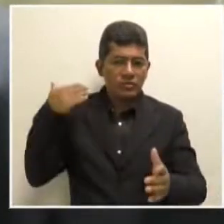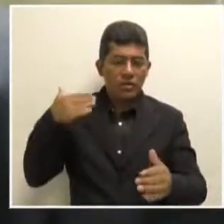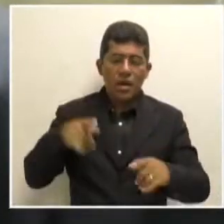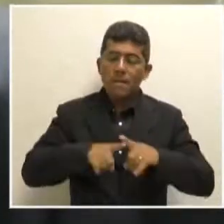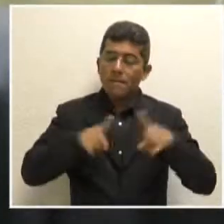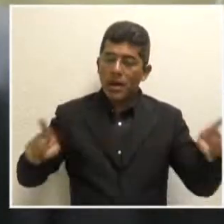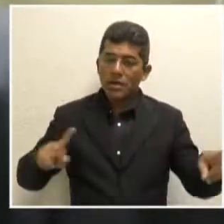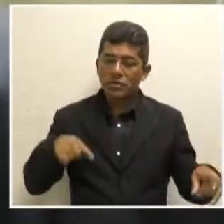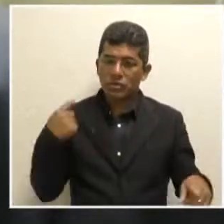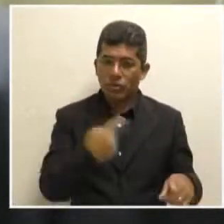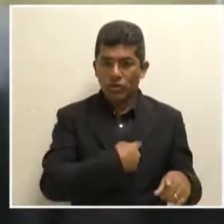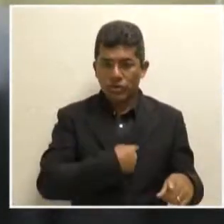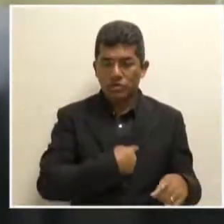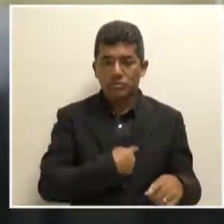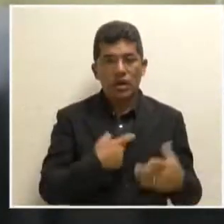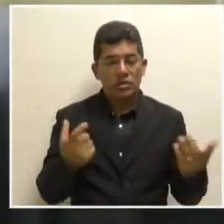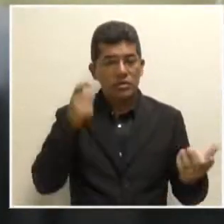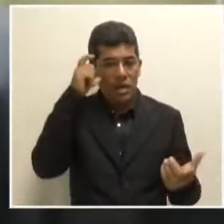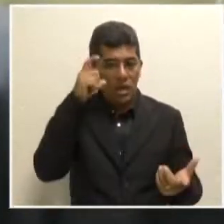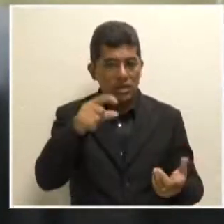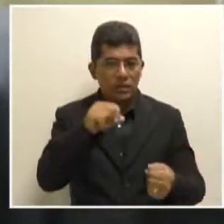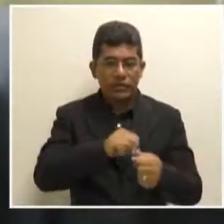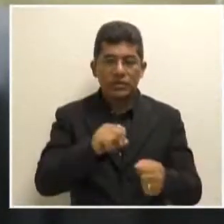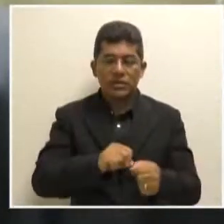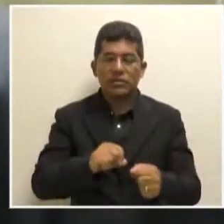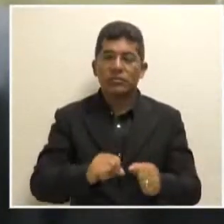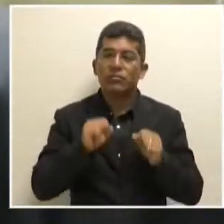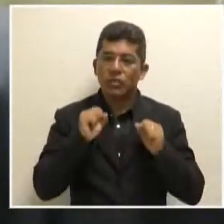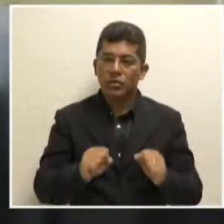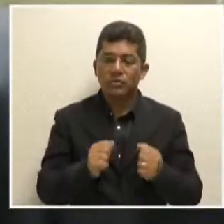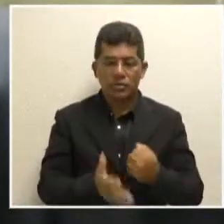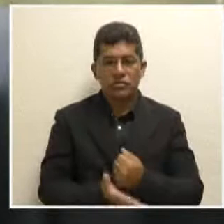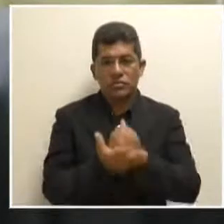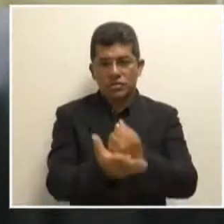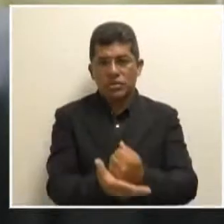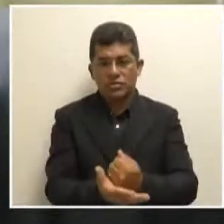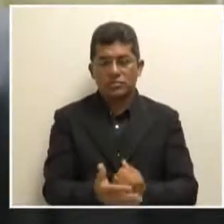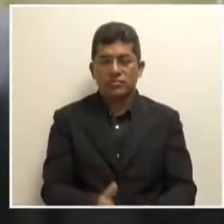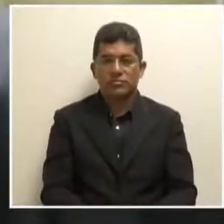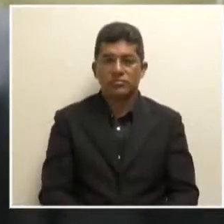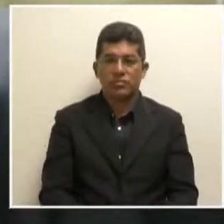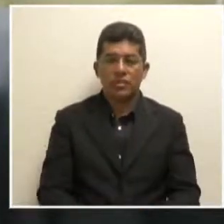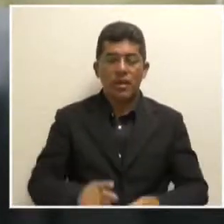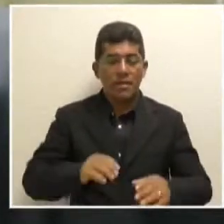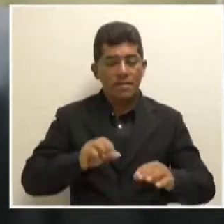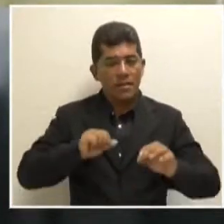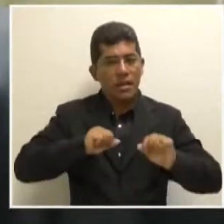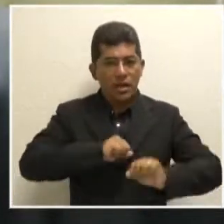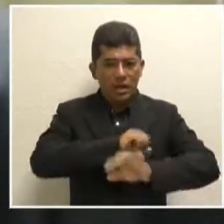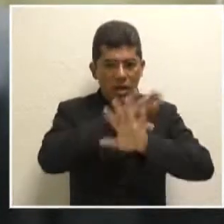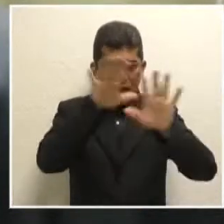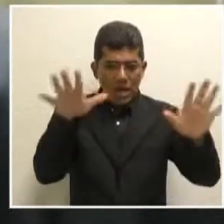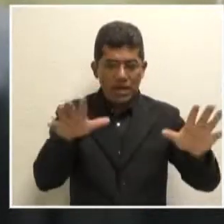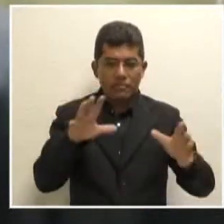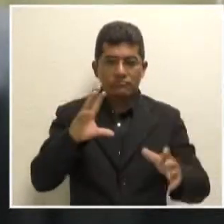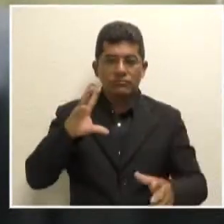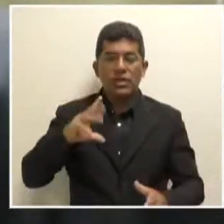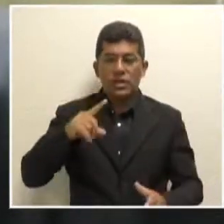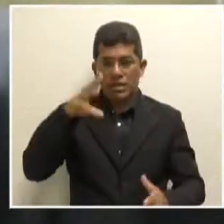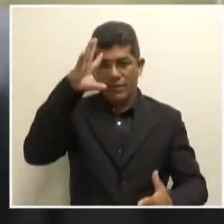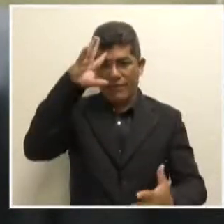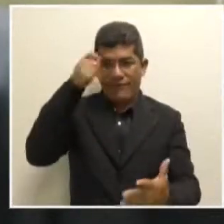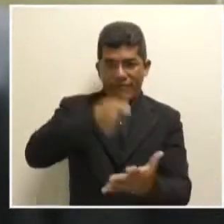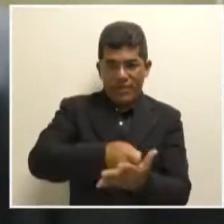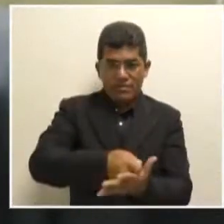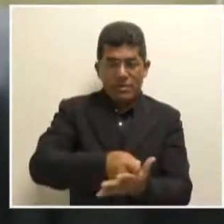parte o interesse em fazer com que possamos contribuir de maneira bem transparente e firme no sentido